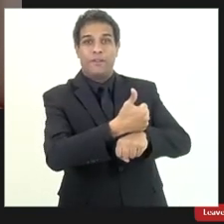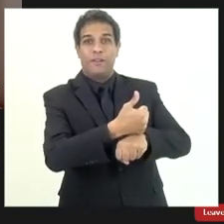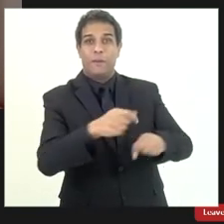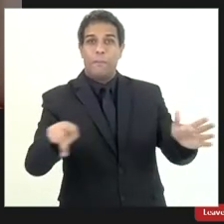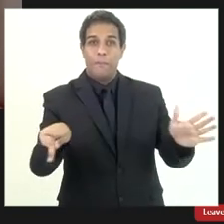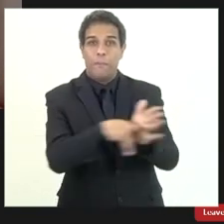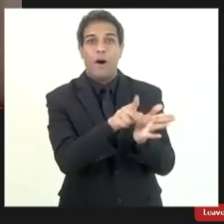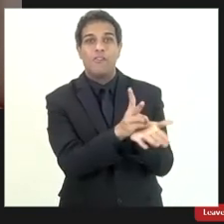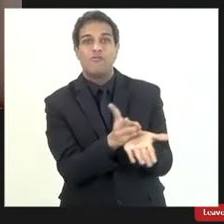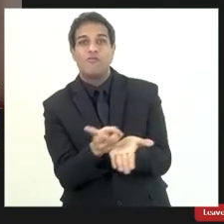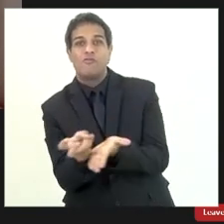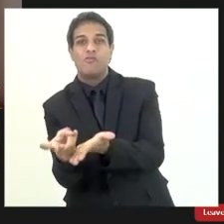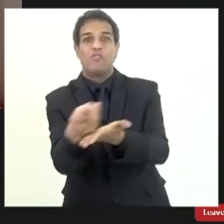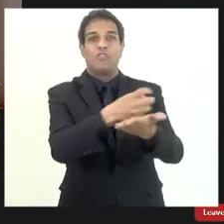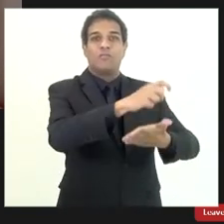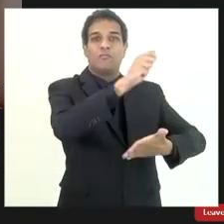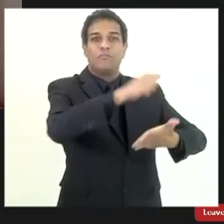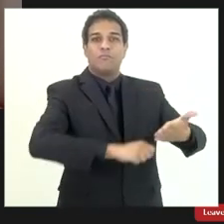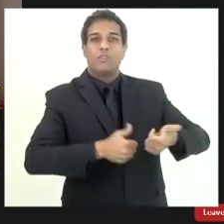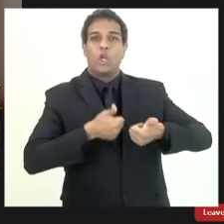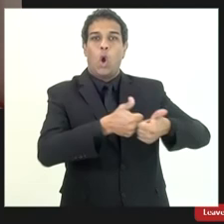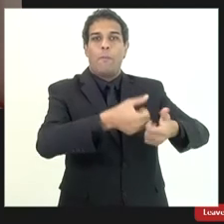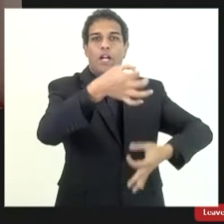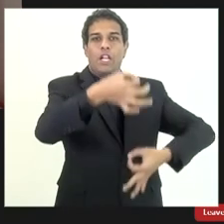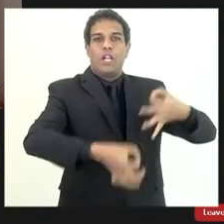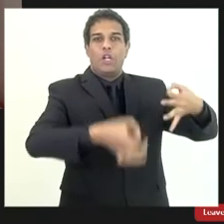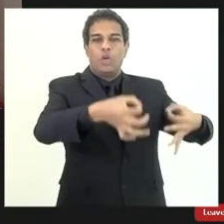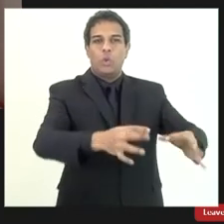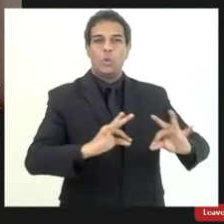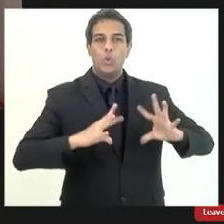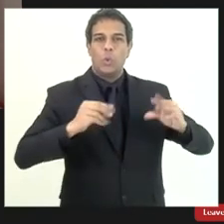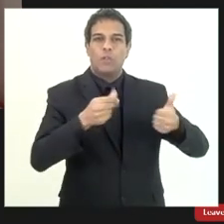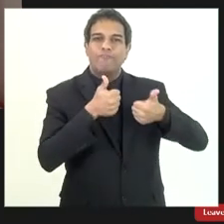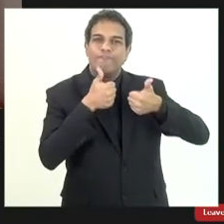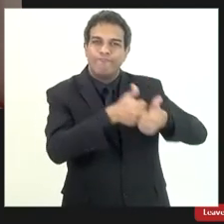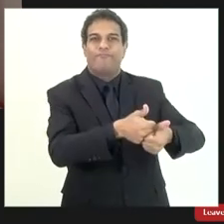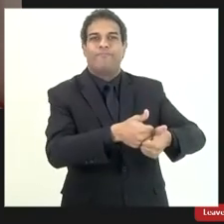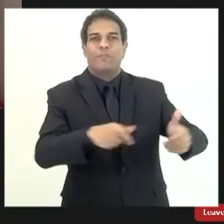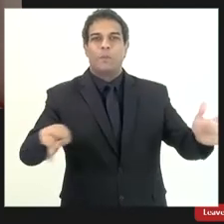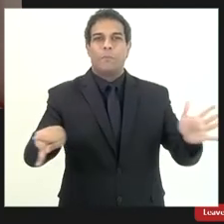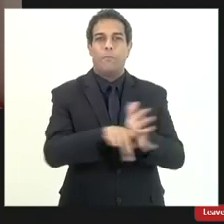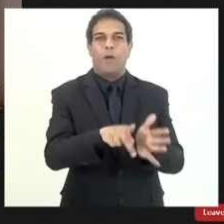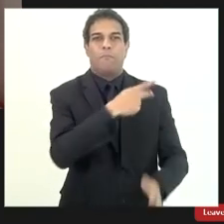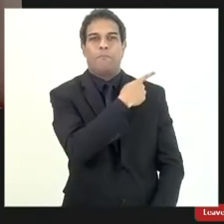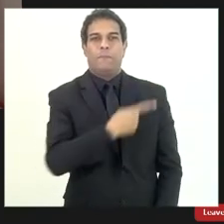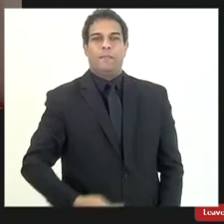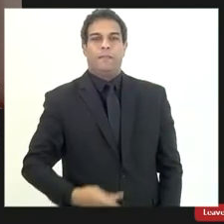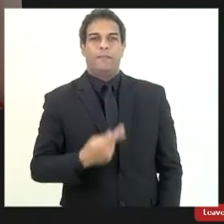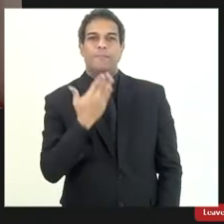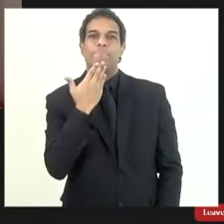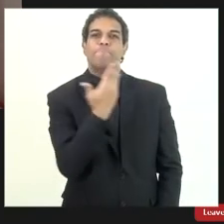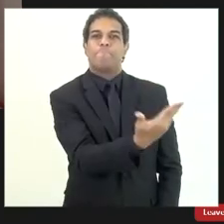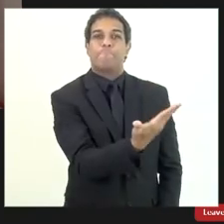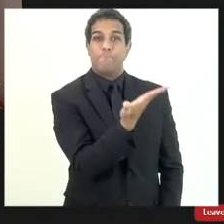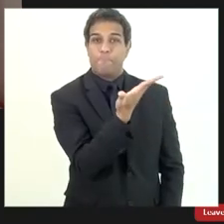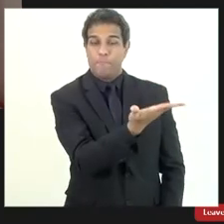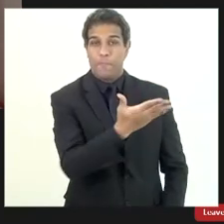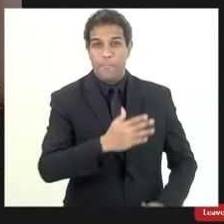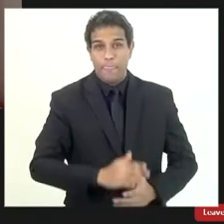acompanhando tudo já designados pelo presidente mas nessa